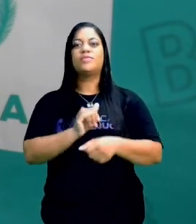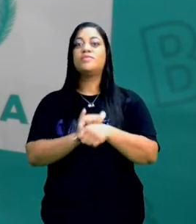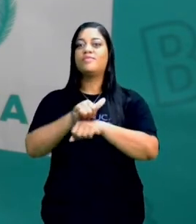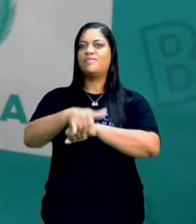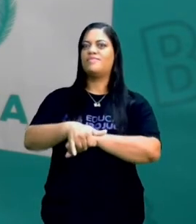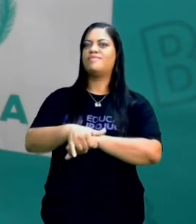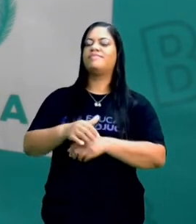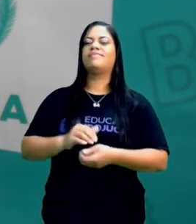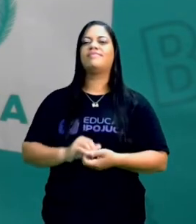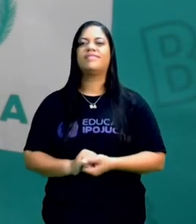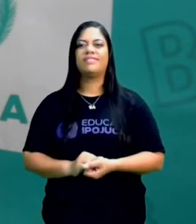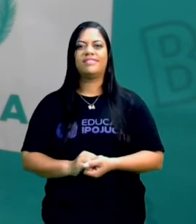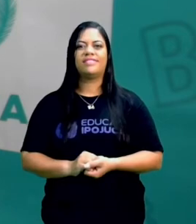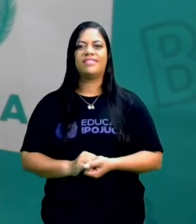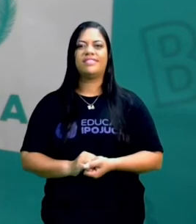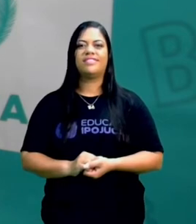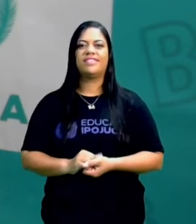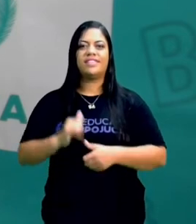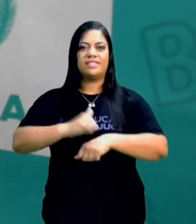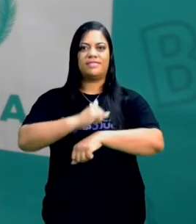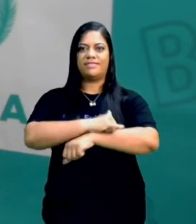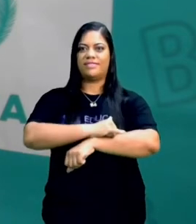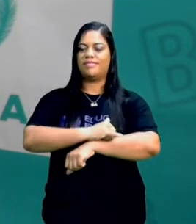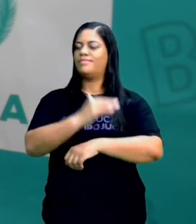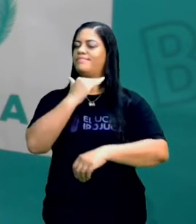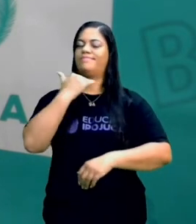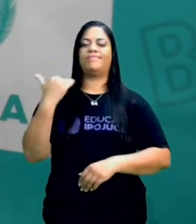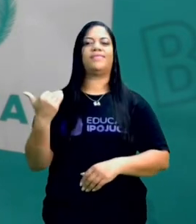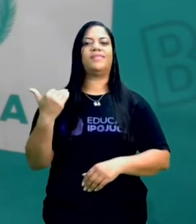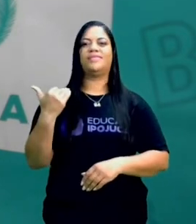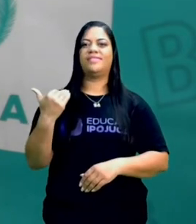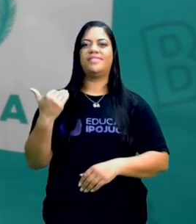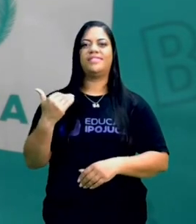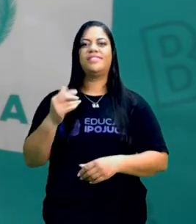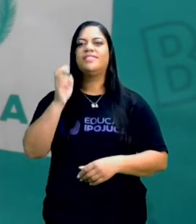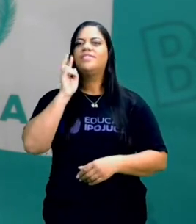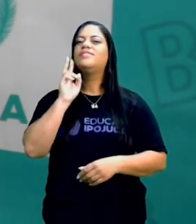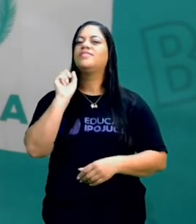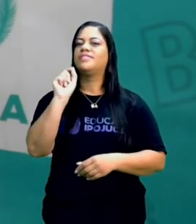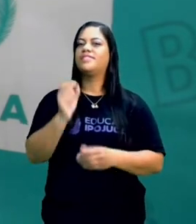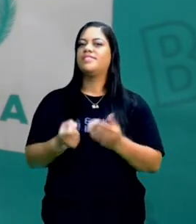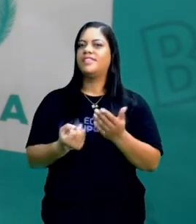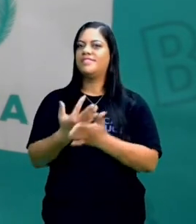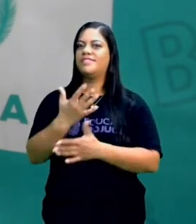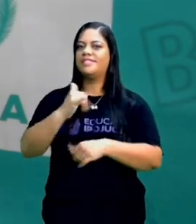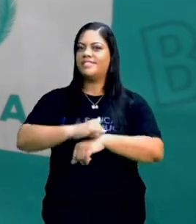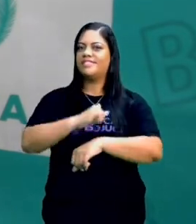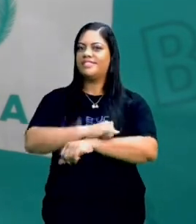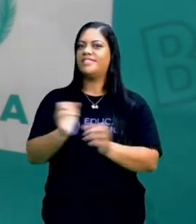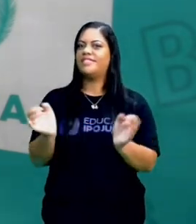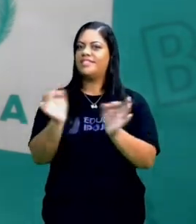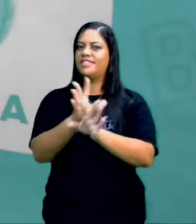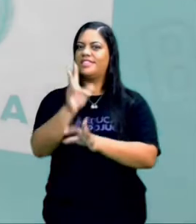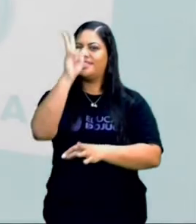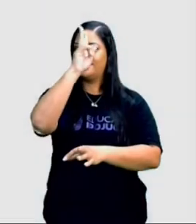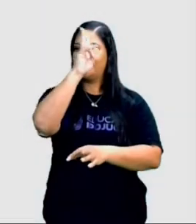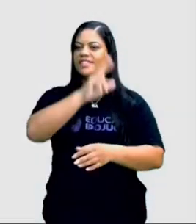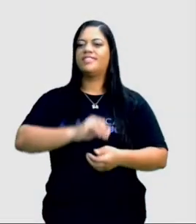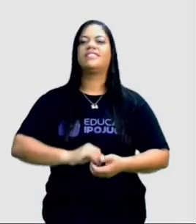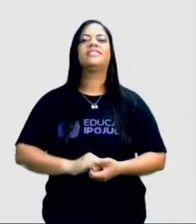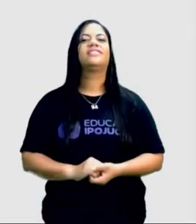virou e o sapo se esborrachou. E ele morreu? Não. Vamos ver o que aconteceu com o sapo para terminar a nossa história.